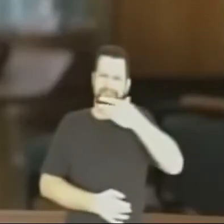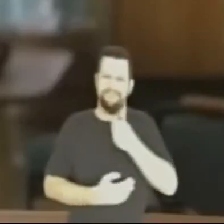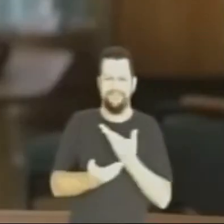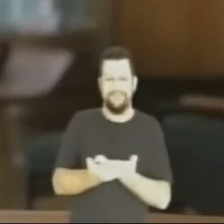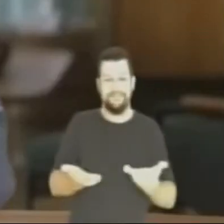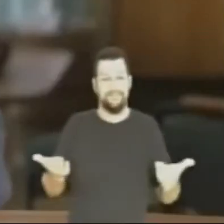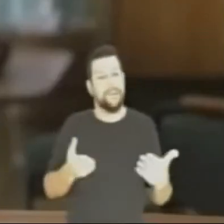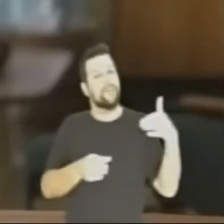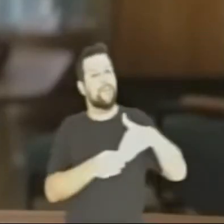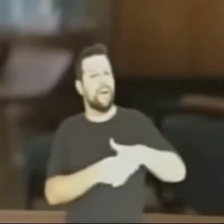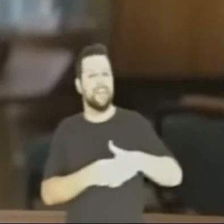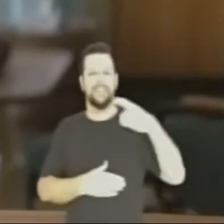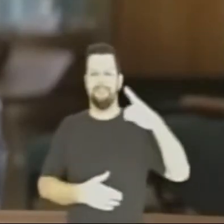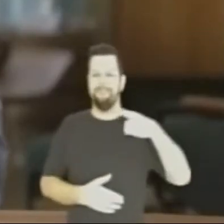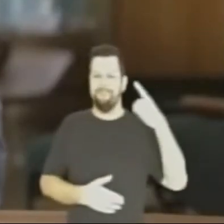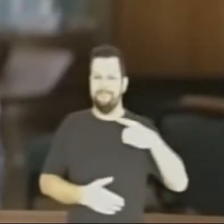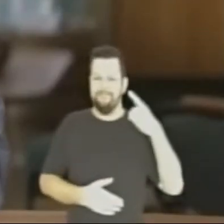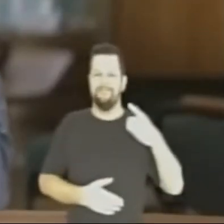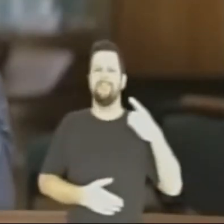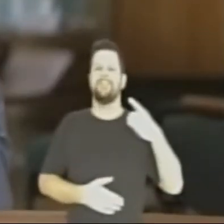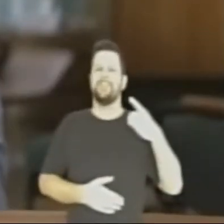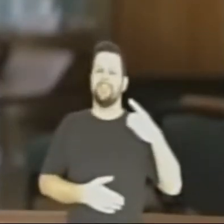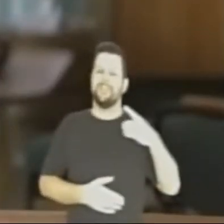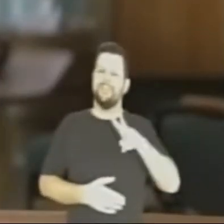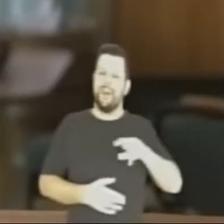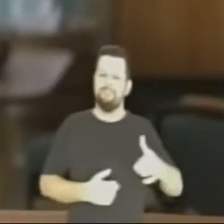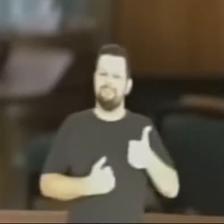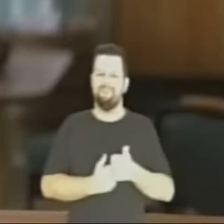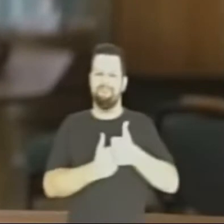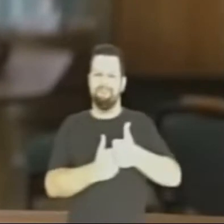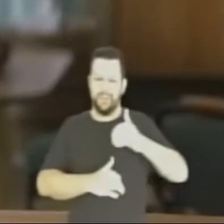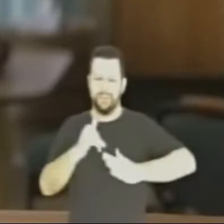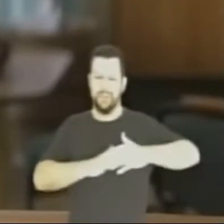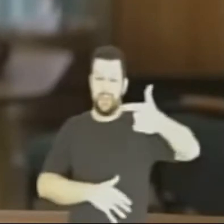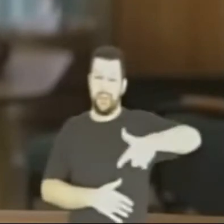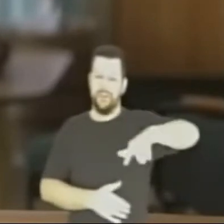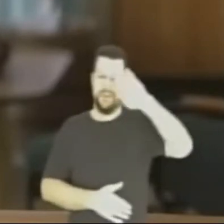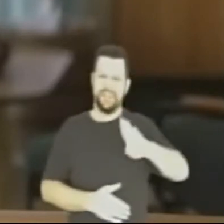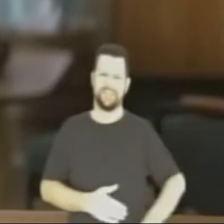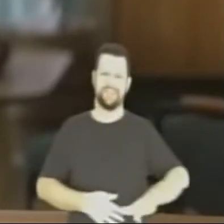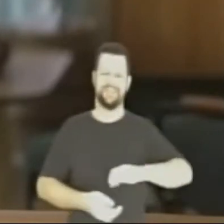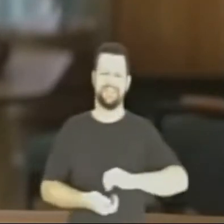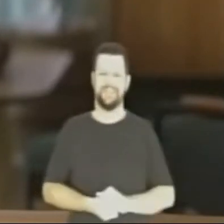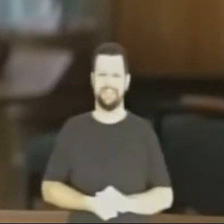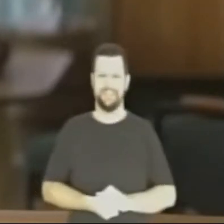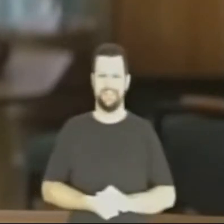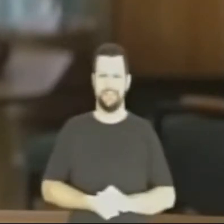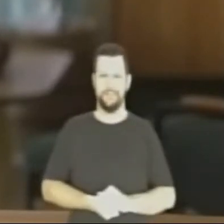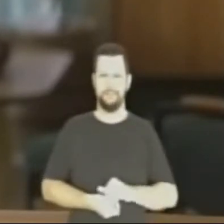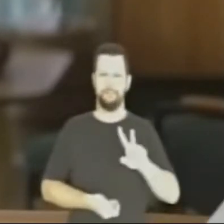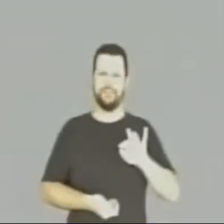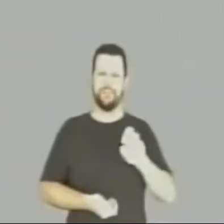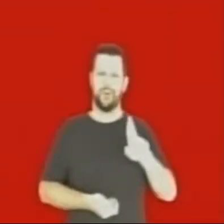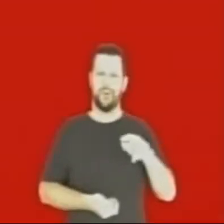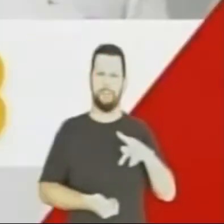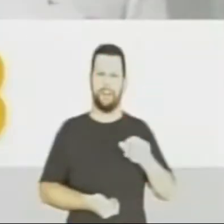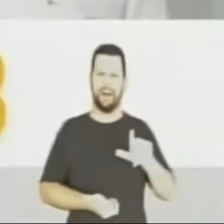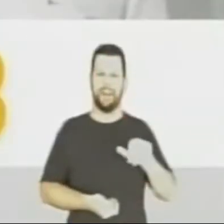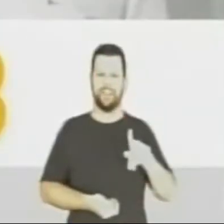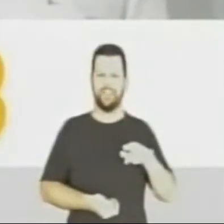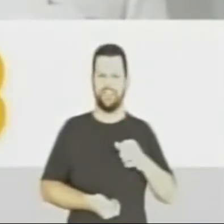Meus amigos e minhas amigas, vote nos deputados e deputadas que vão ajudar a reconstruir o Brasil.